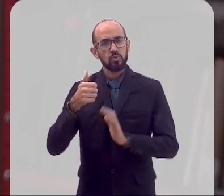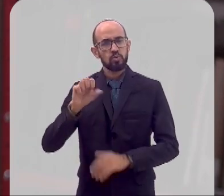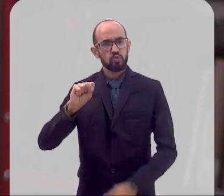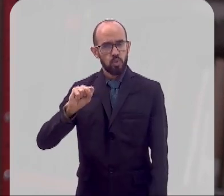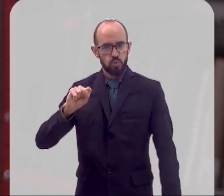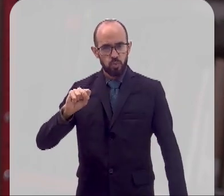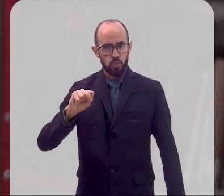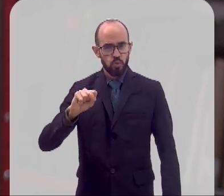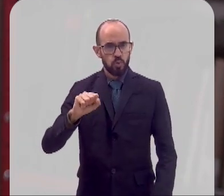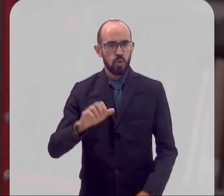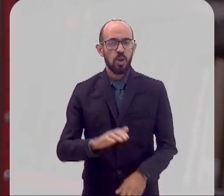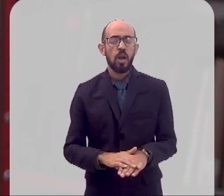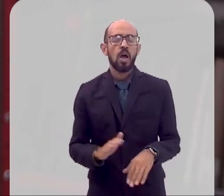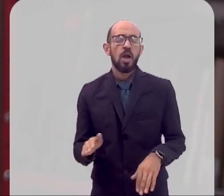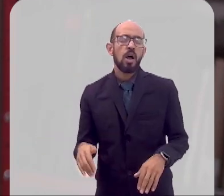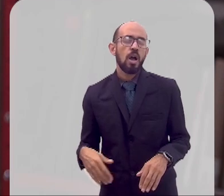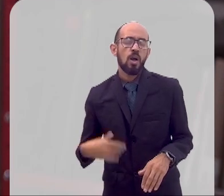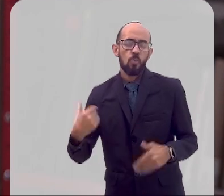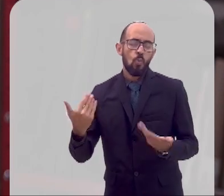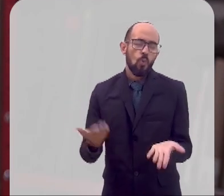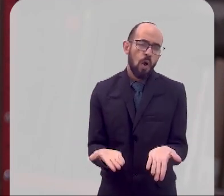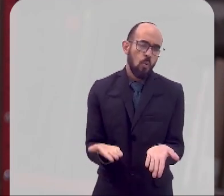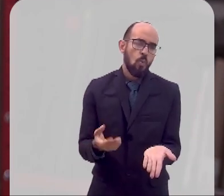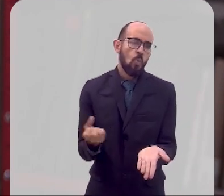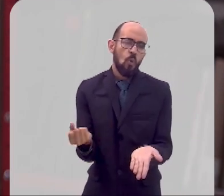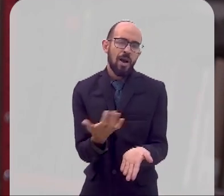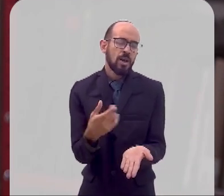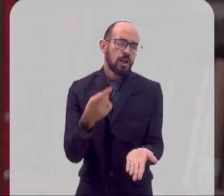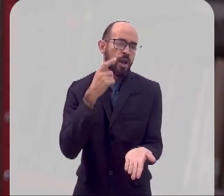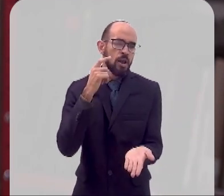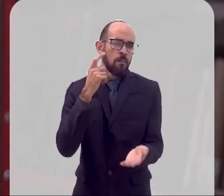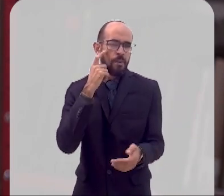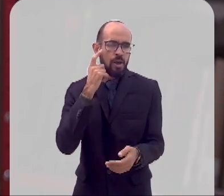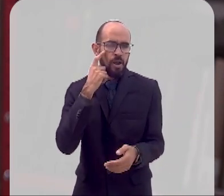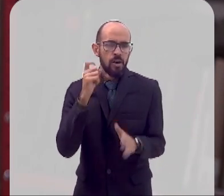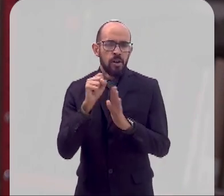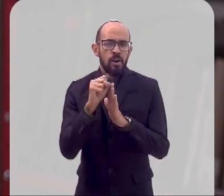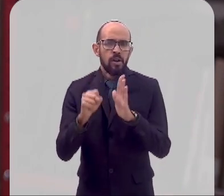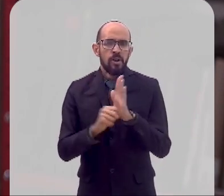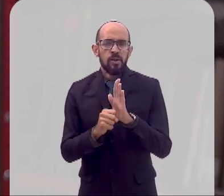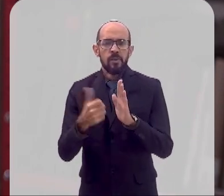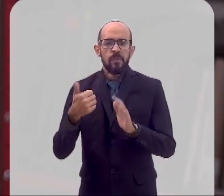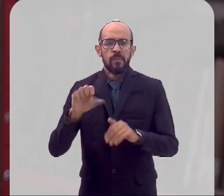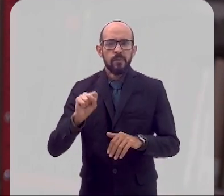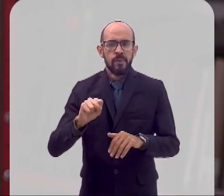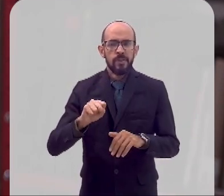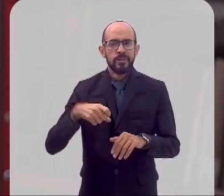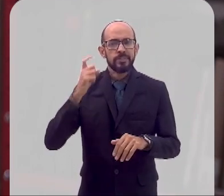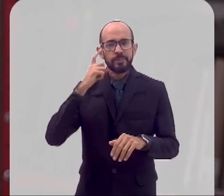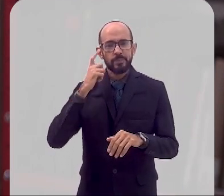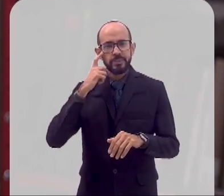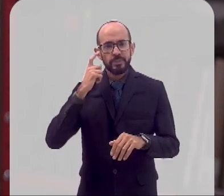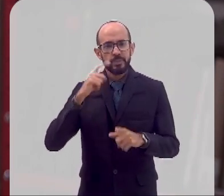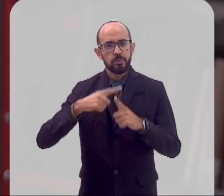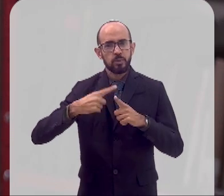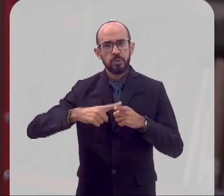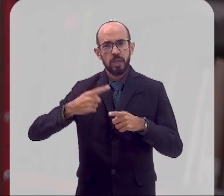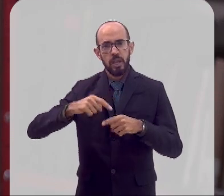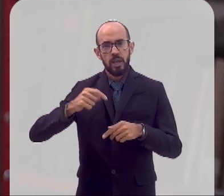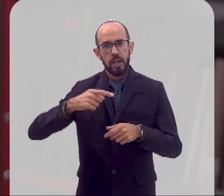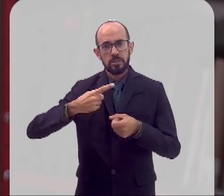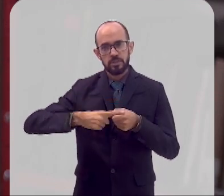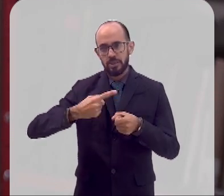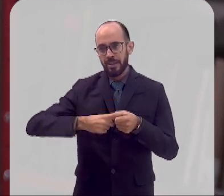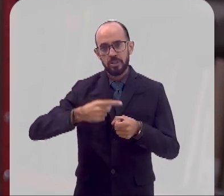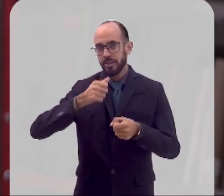XVIII, né? Então, quando a gente está pensando sobre isso no século XVIII, estamos pensando ainda, no mínimo, porque a cidade ainda